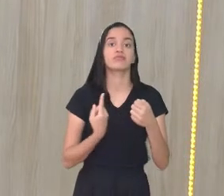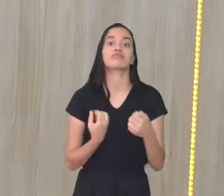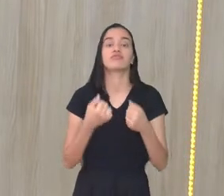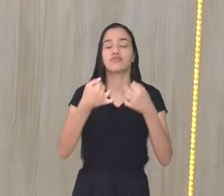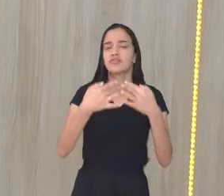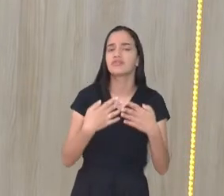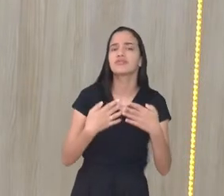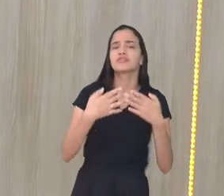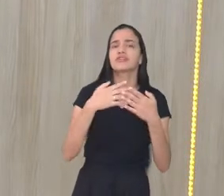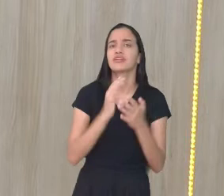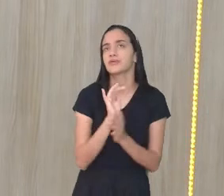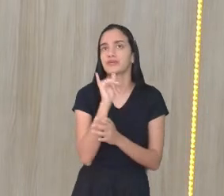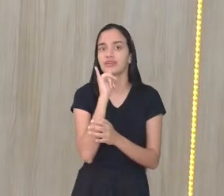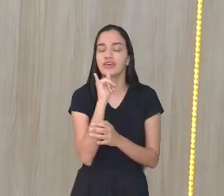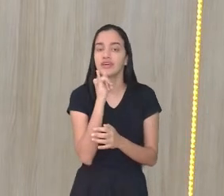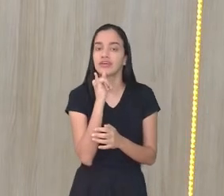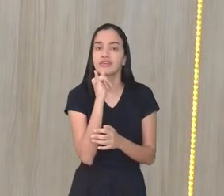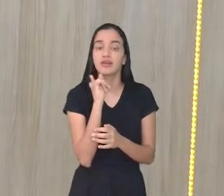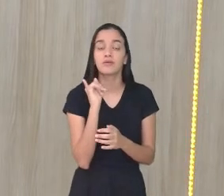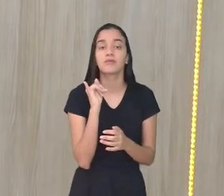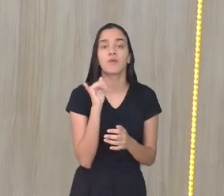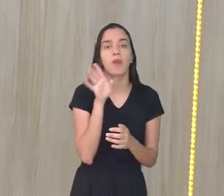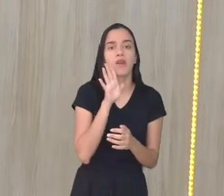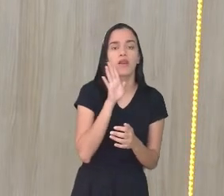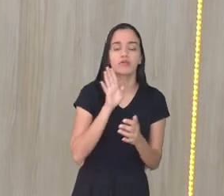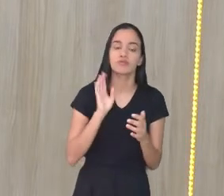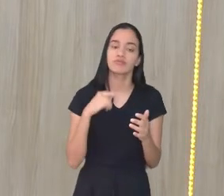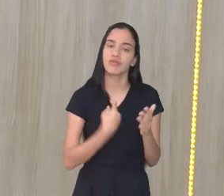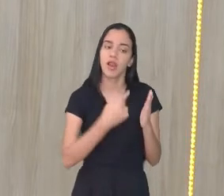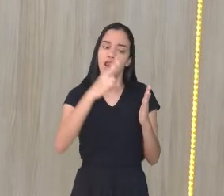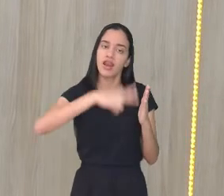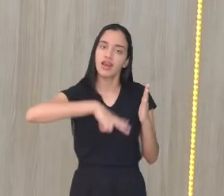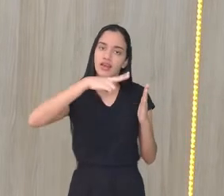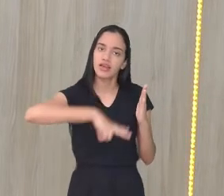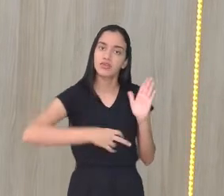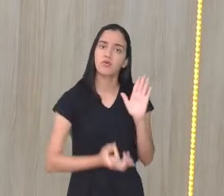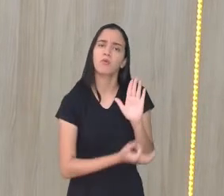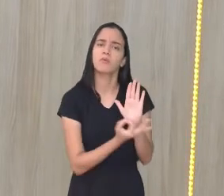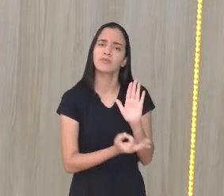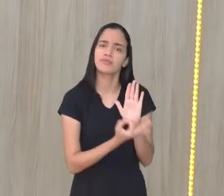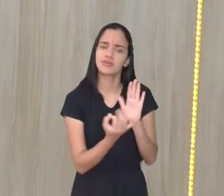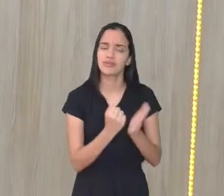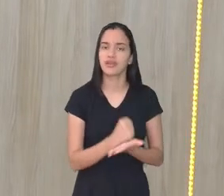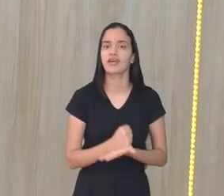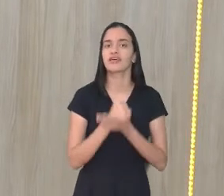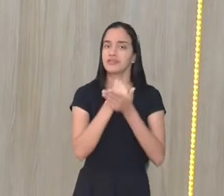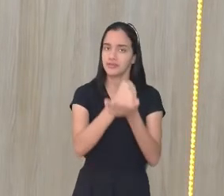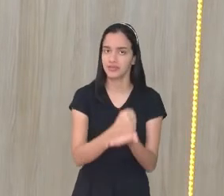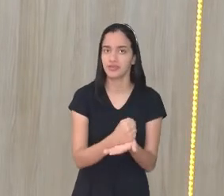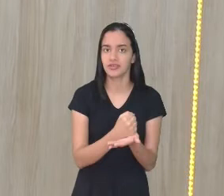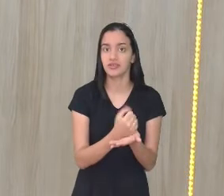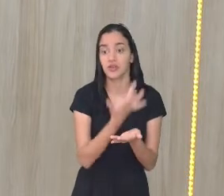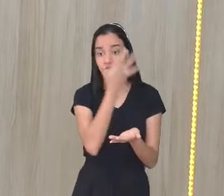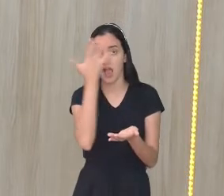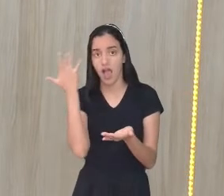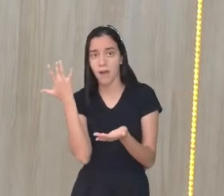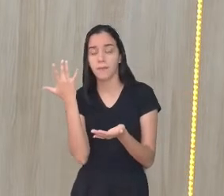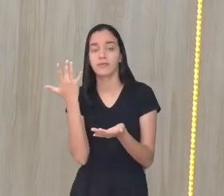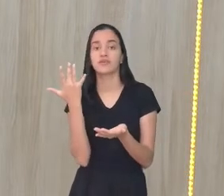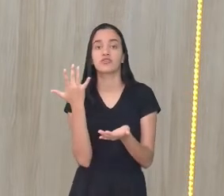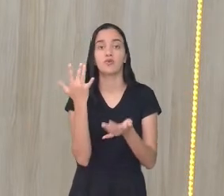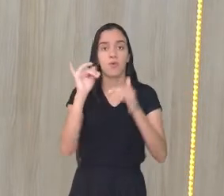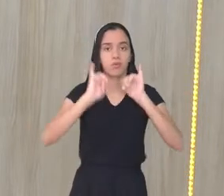legal, não é, que estamos lendo e aí comentamos, isso ajuda, não é, aquela pessoa que